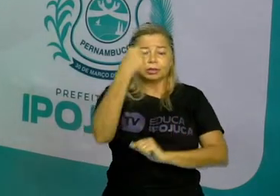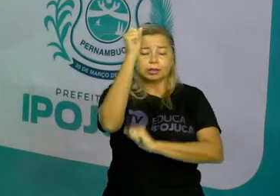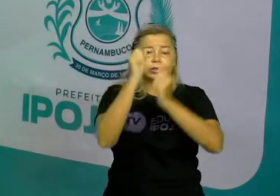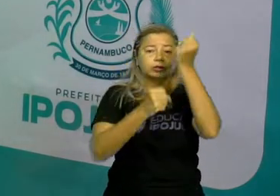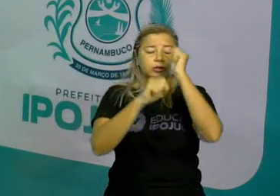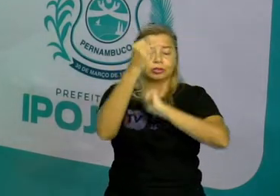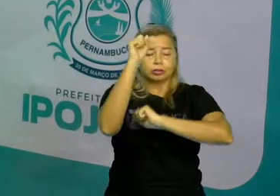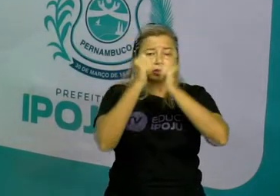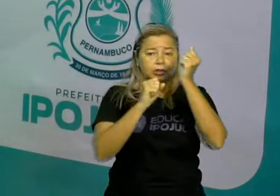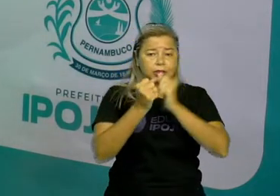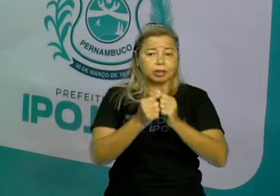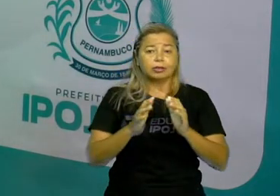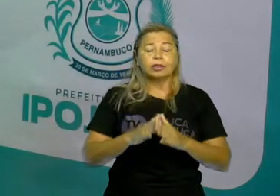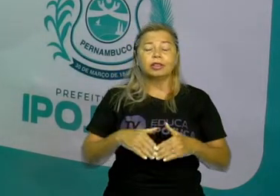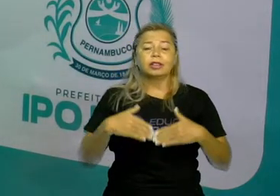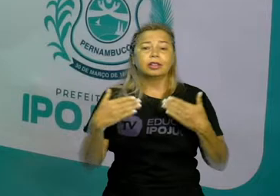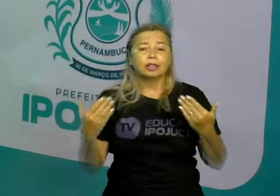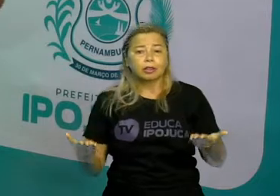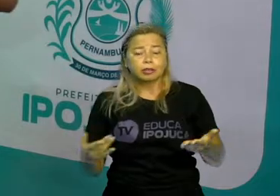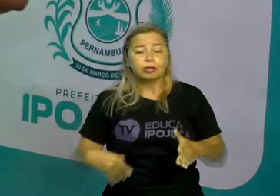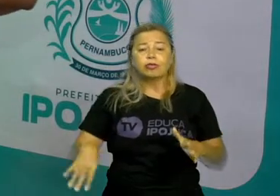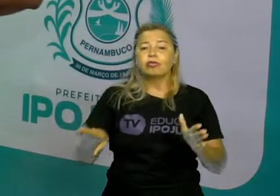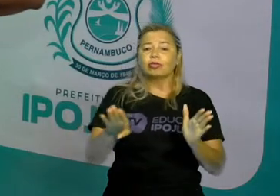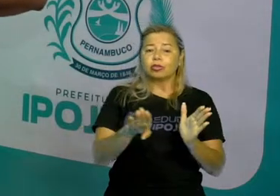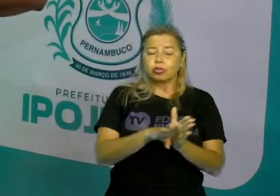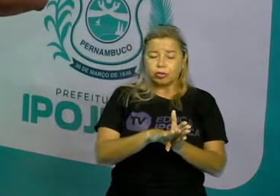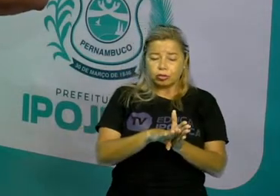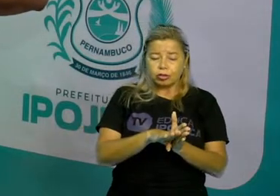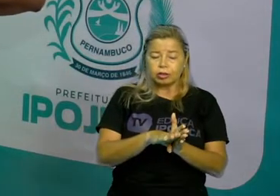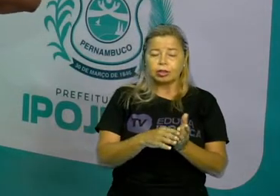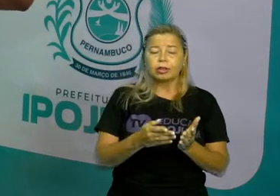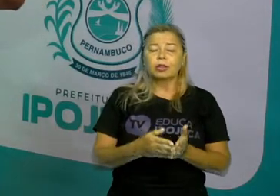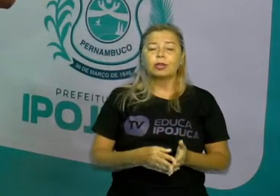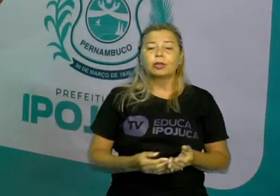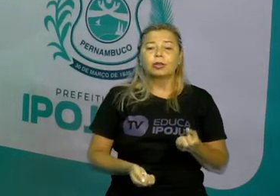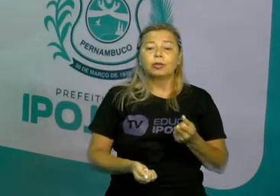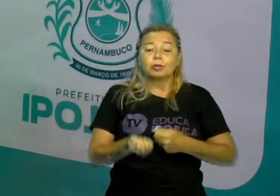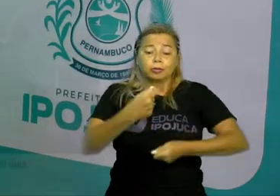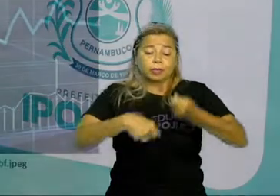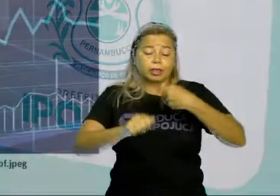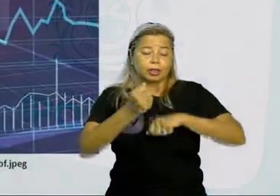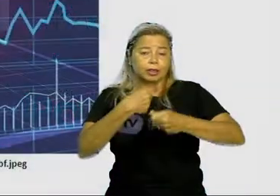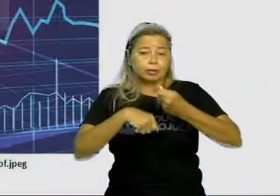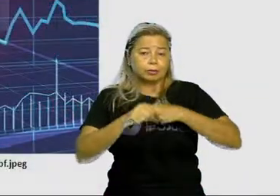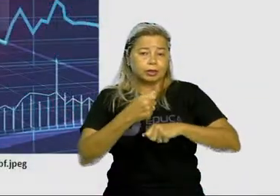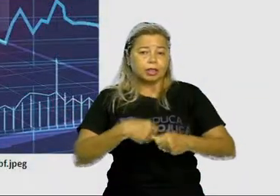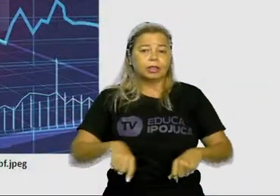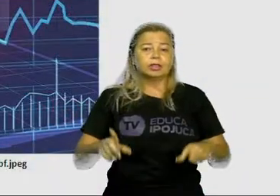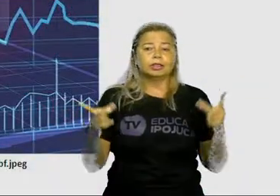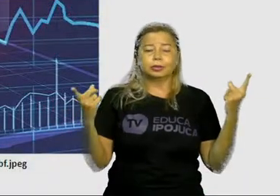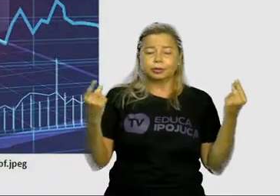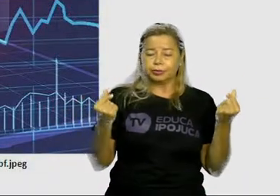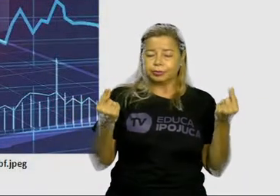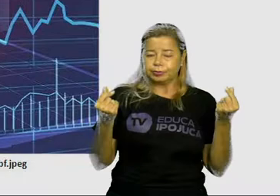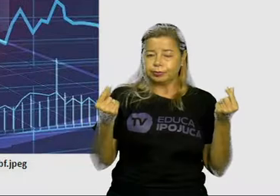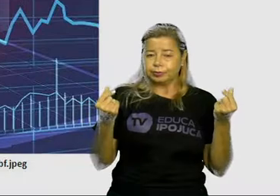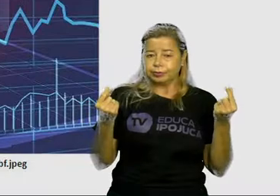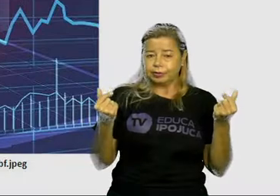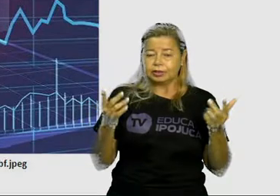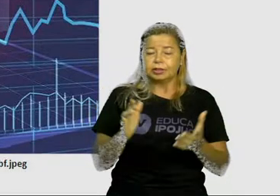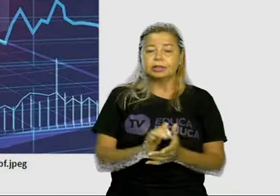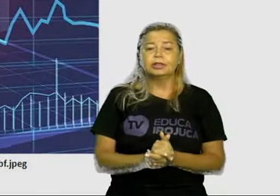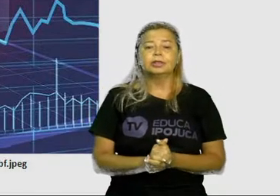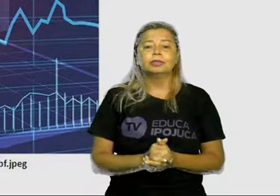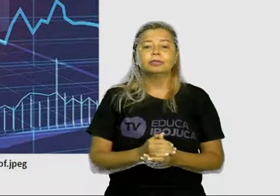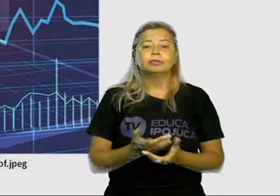o capitalismo financeiro, que é a fase atual que a gente vive do capitalismo. A fase financeira do